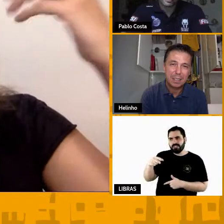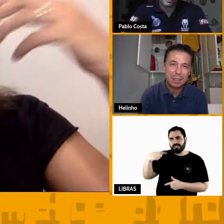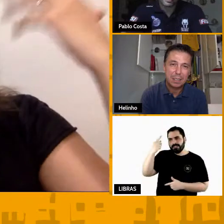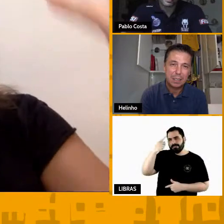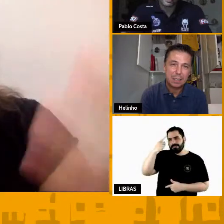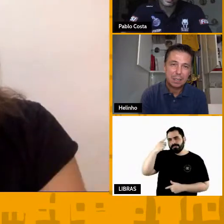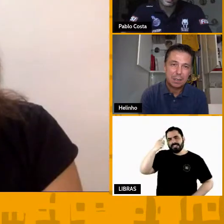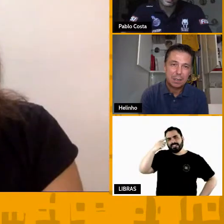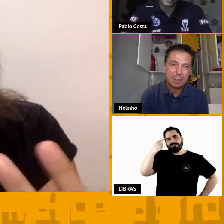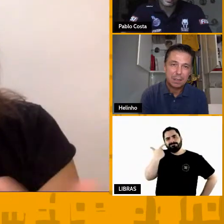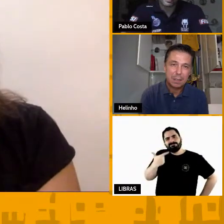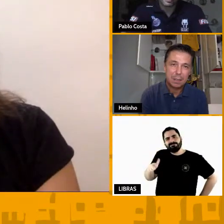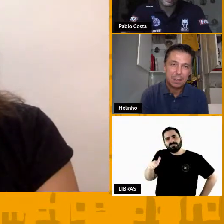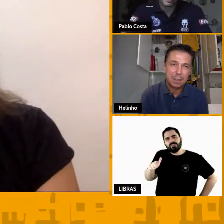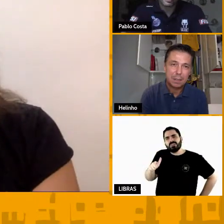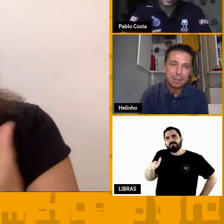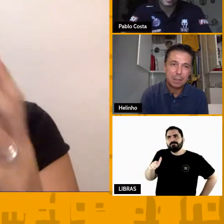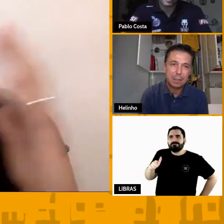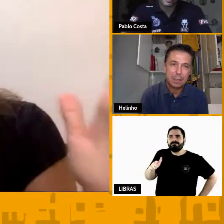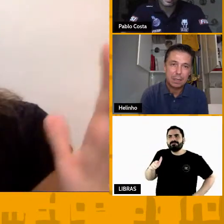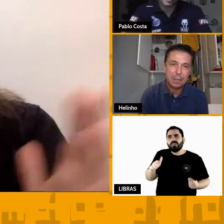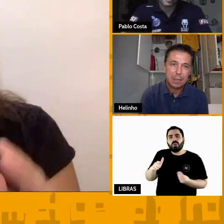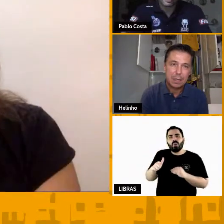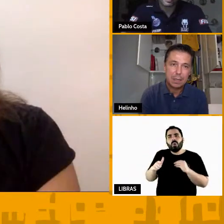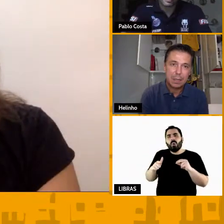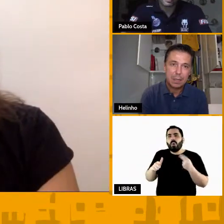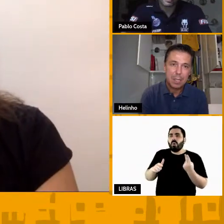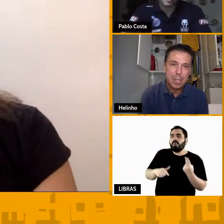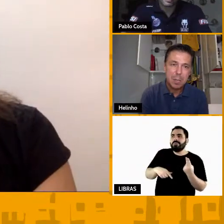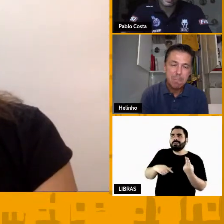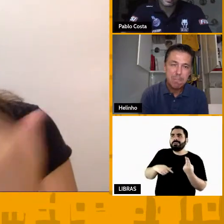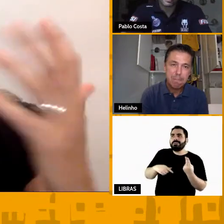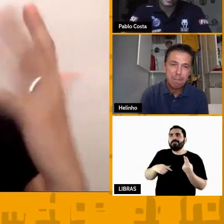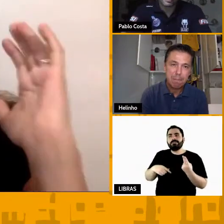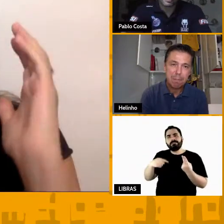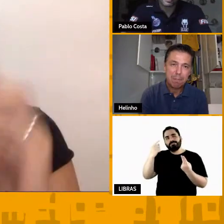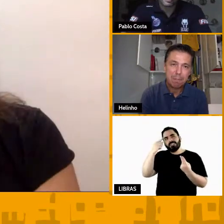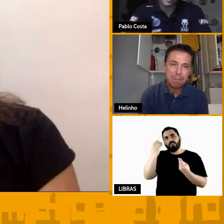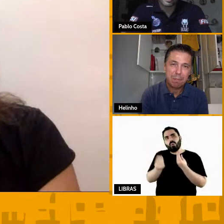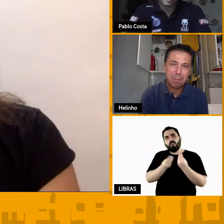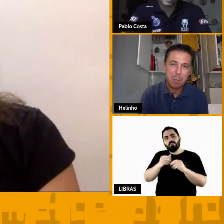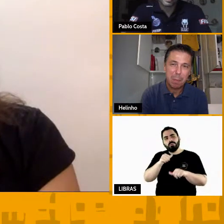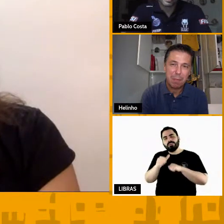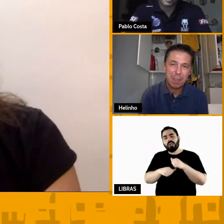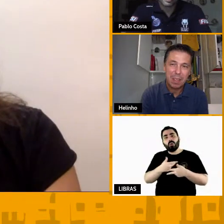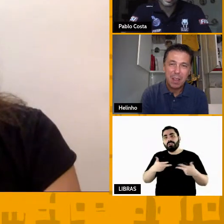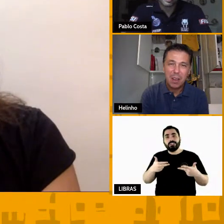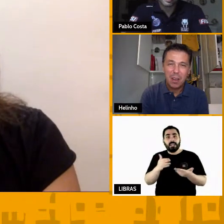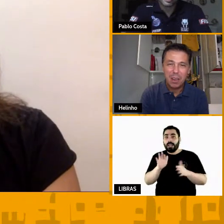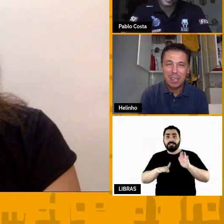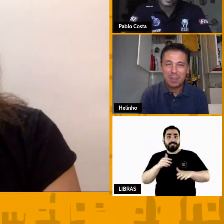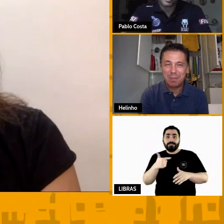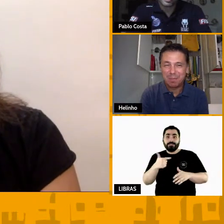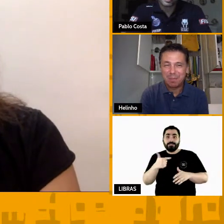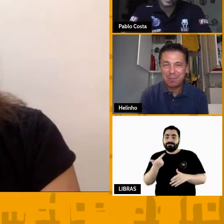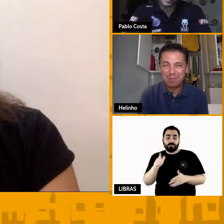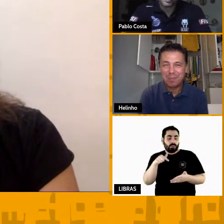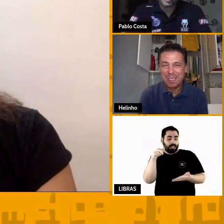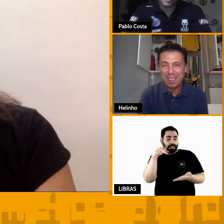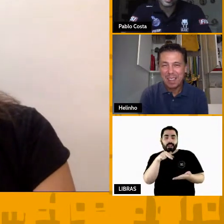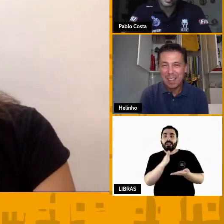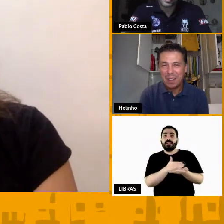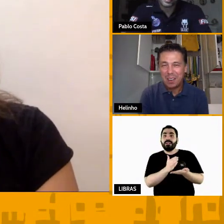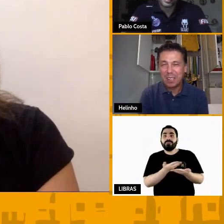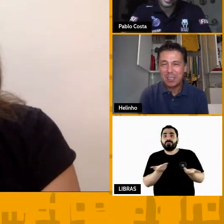ou aprender coisas que nenhum livro ensinaria, né? Então, para quem querinho, Pablo?